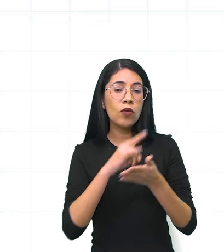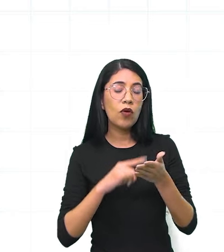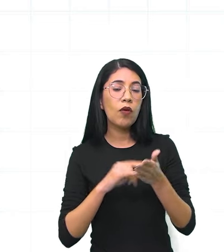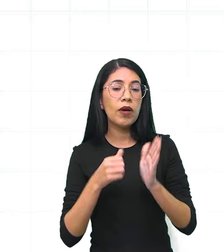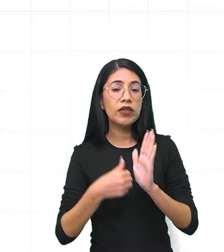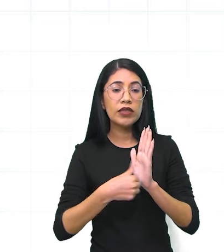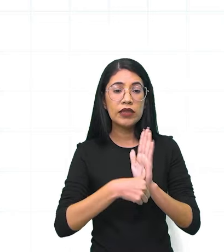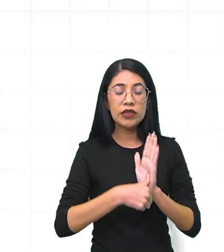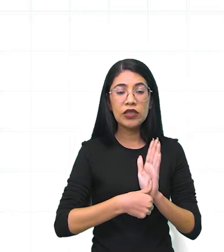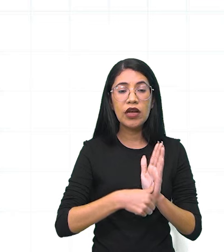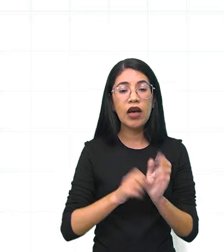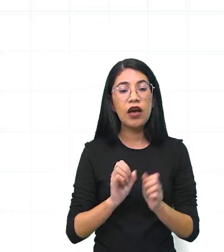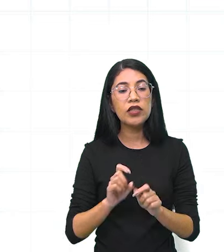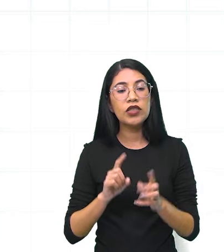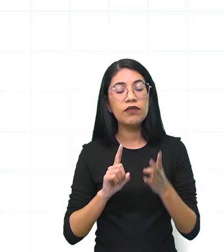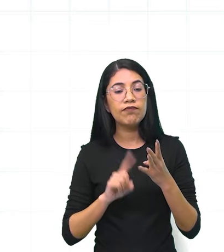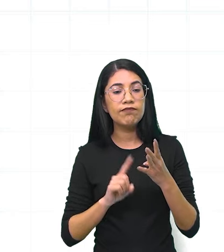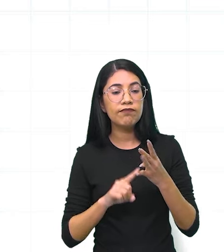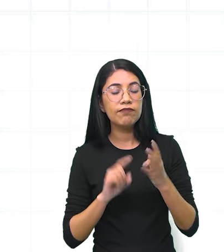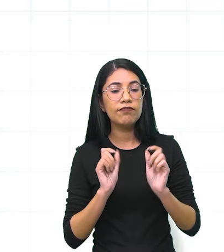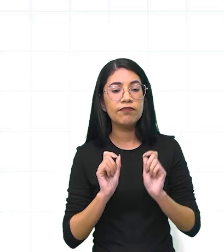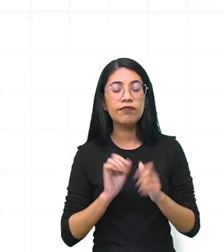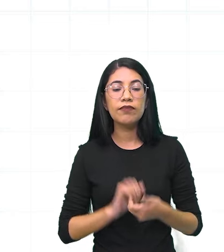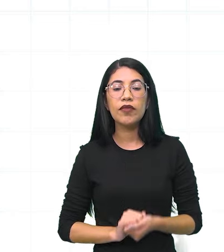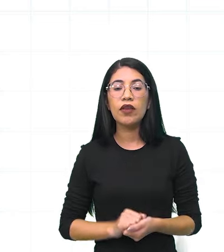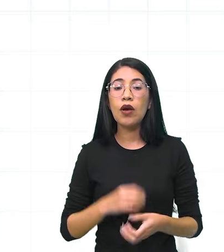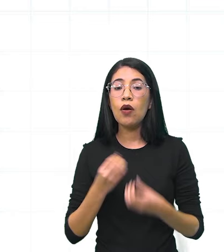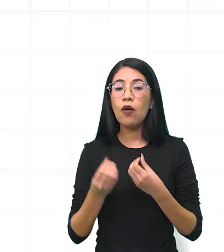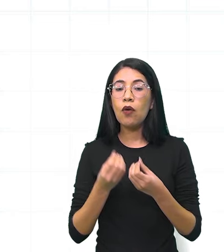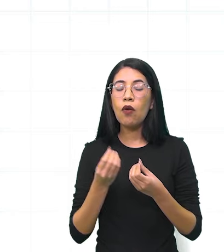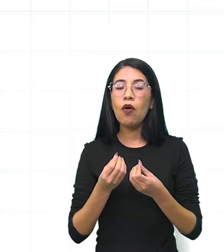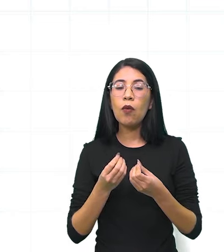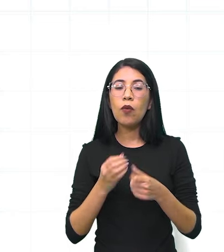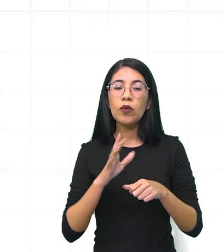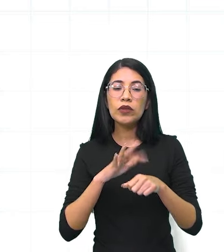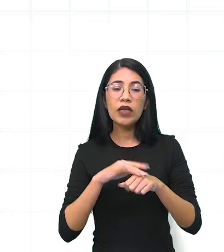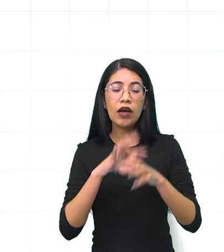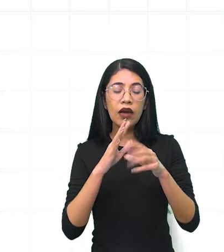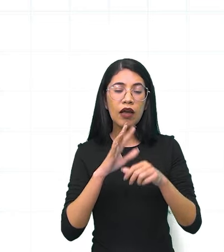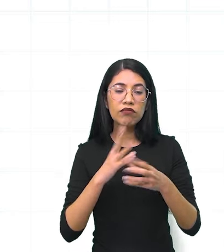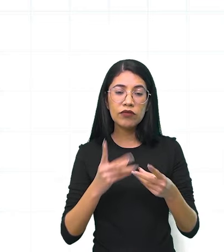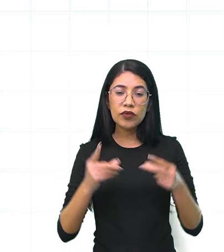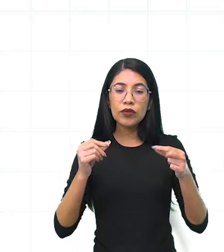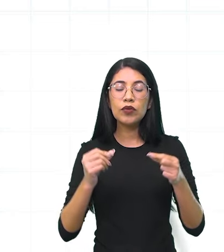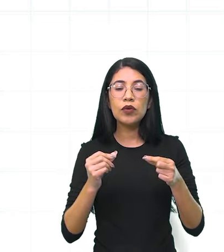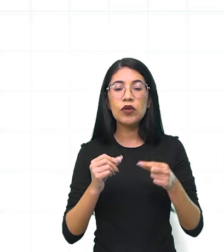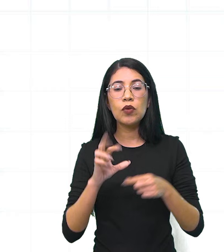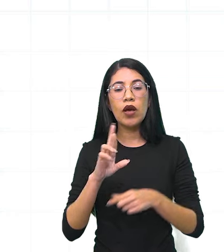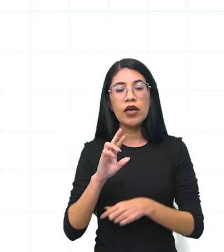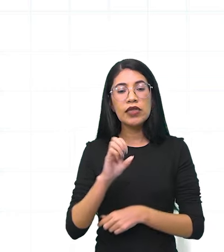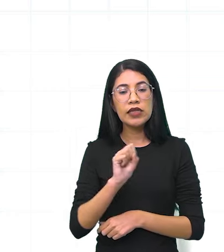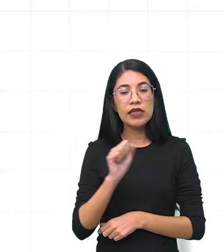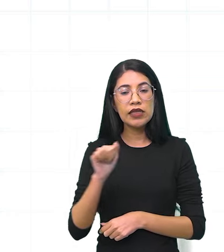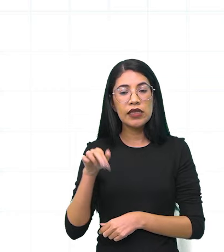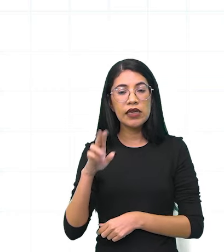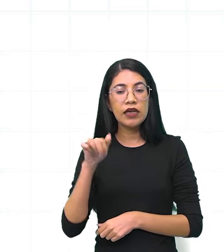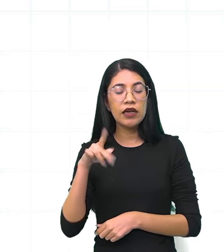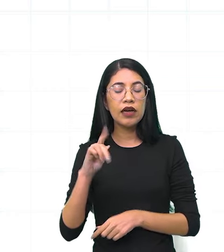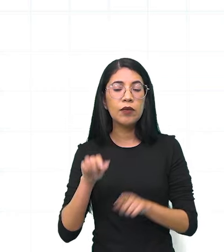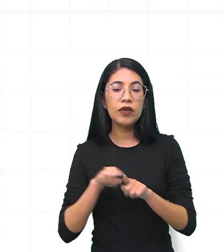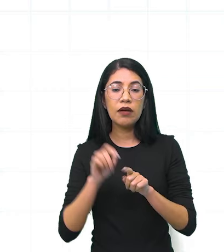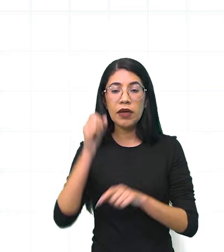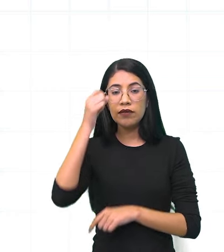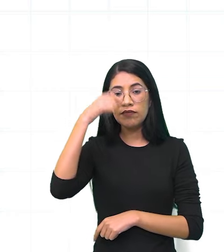identidade. Ou letra D, como se recuperar do sarampo e da gripe.